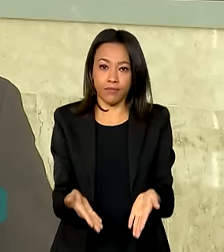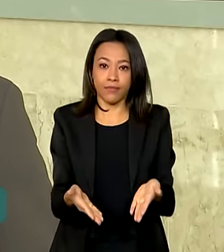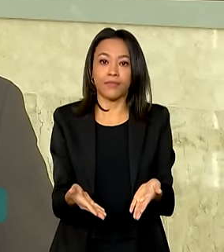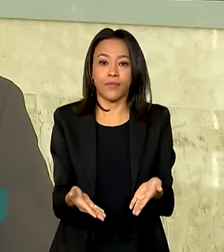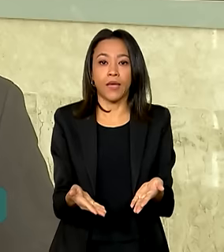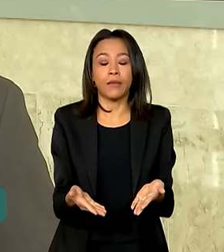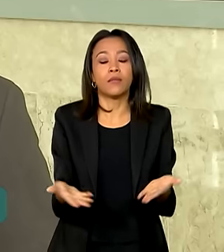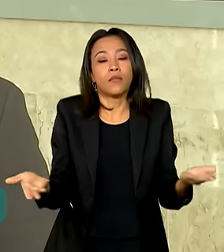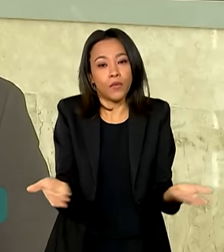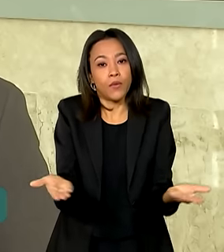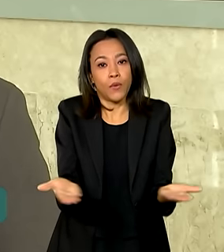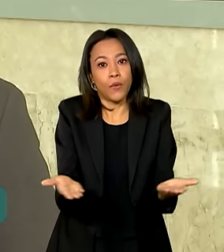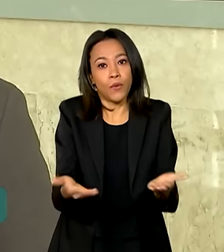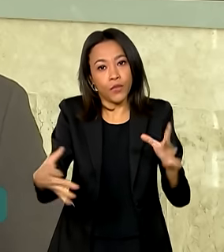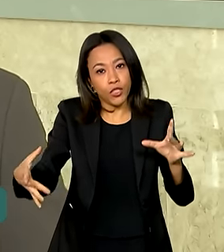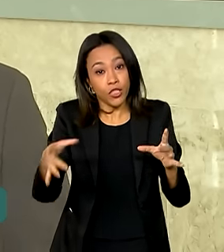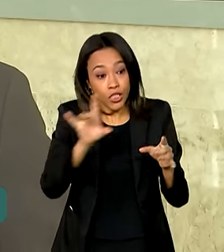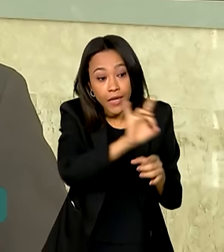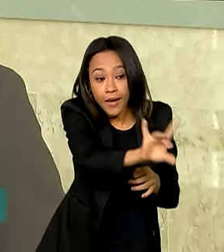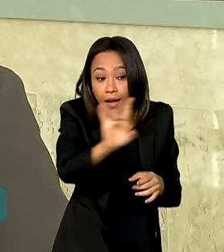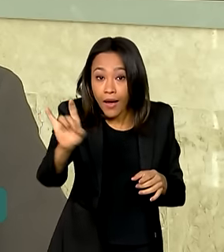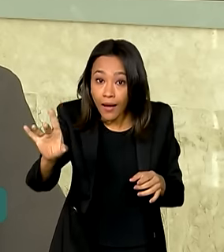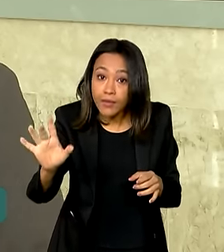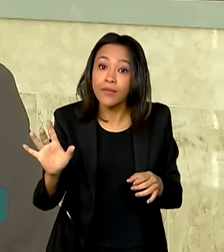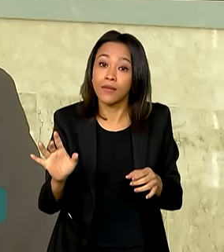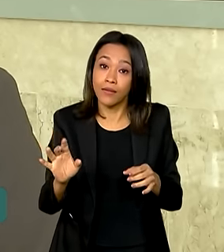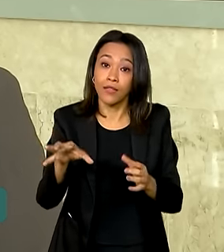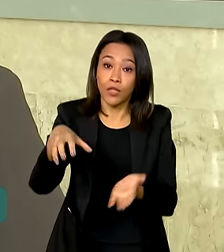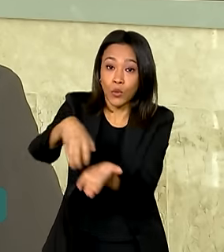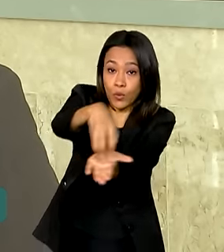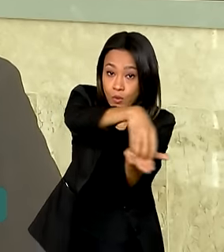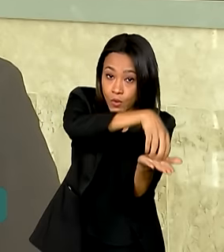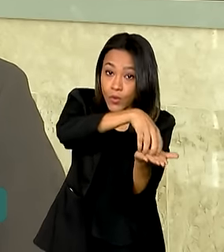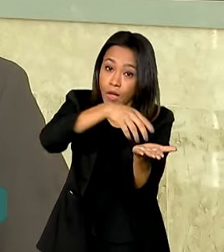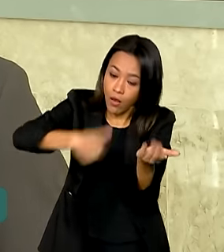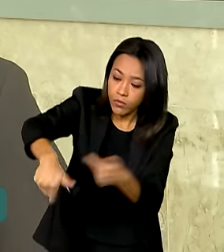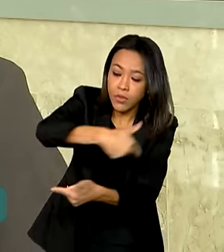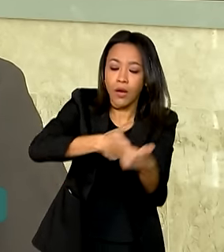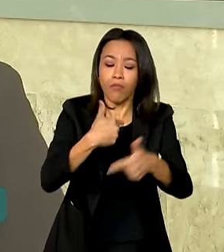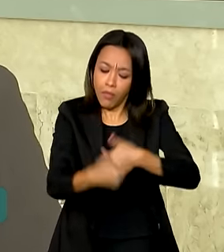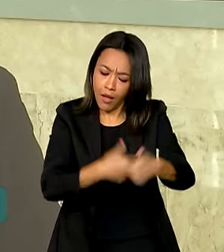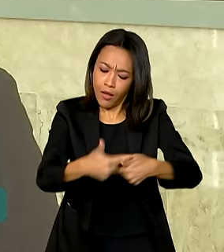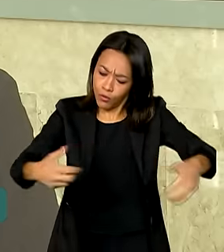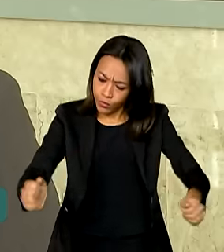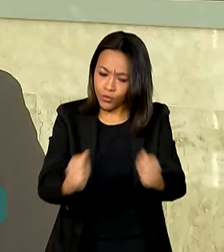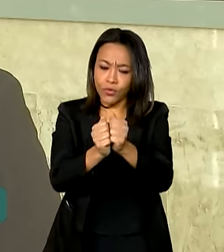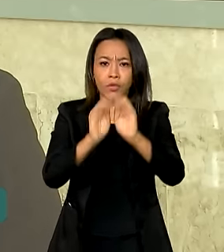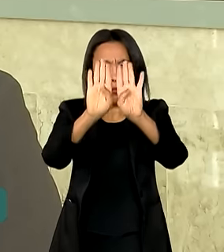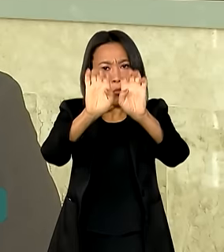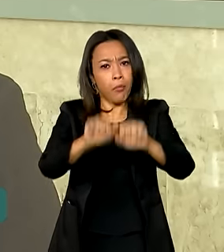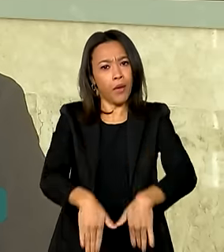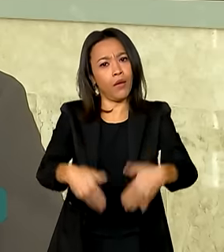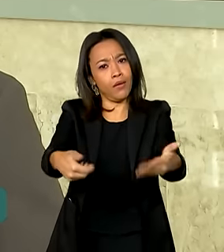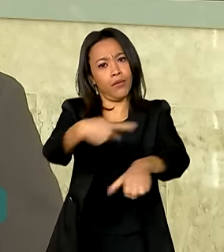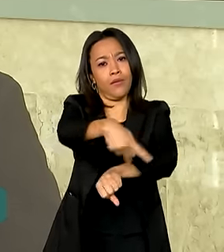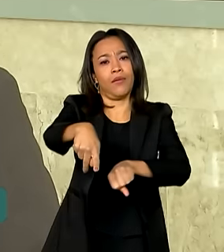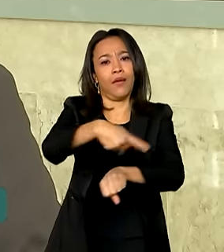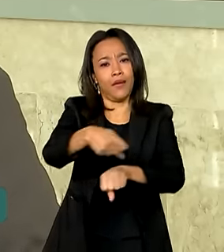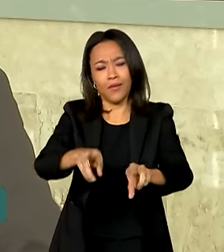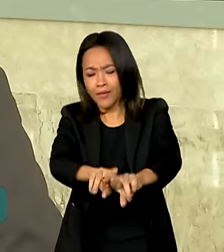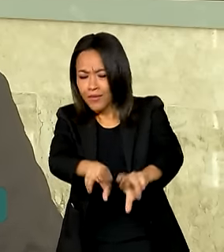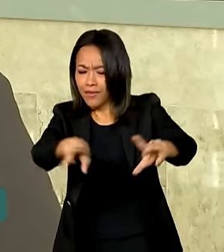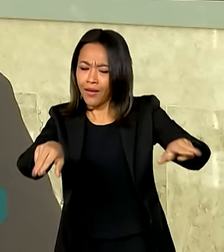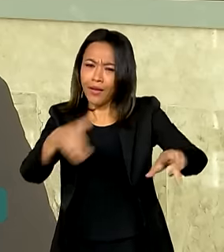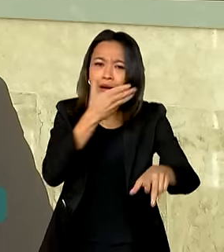atribuição legal e constitucional de cada uma, mas esse trabalho em conjunto que visa sempre o bem do país, que são todas as instituições e todos os